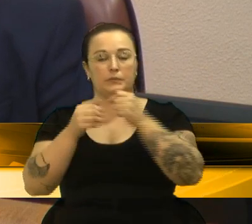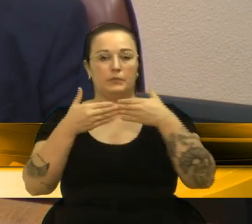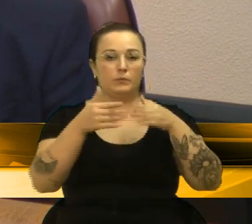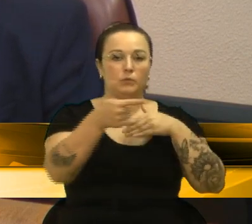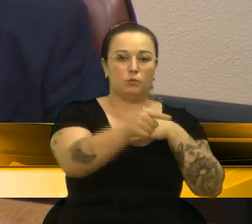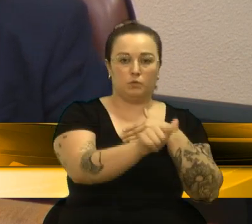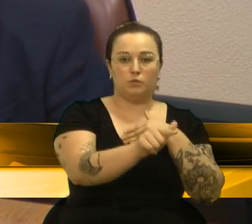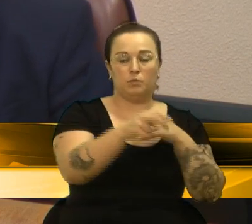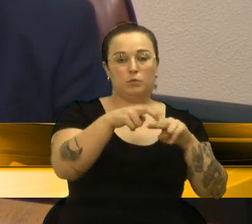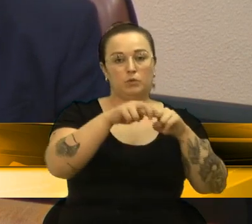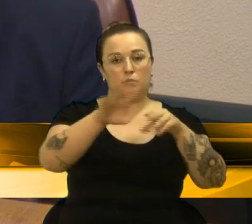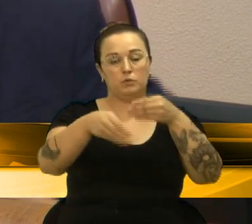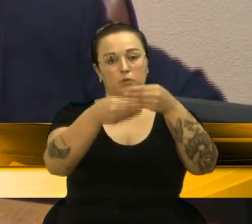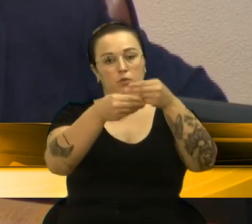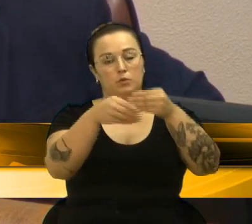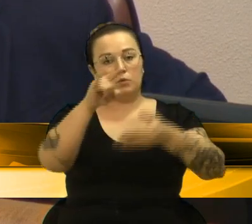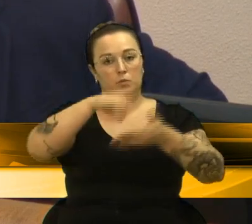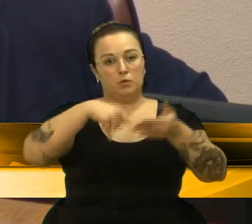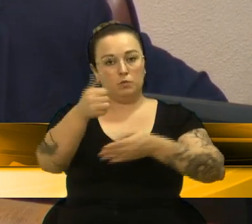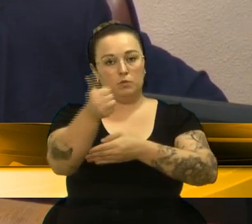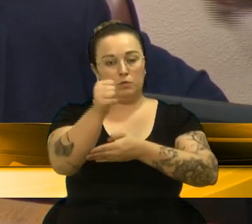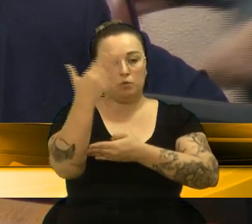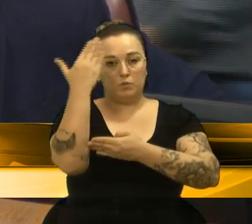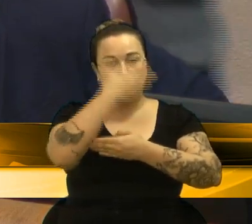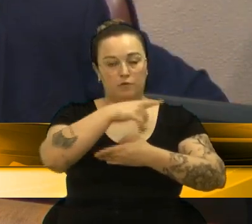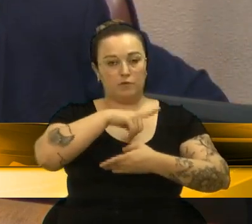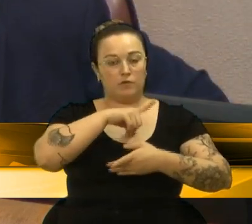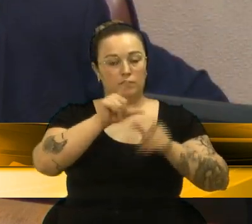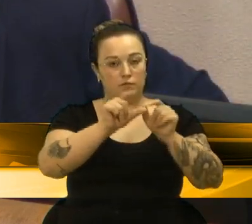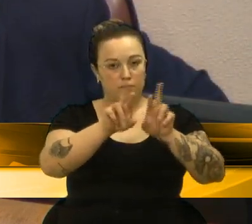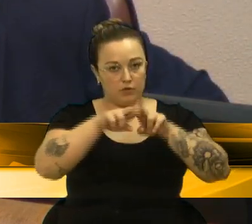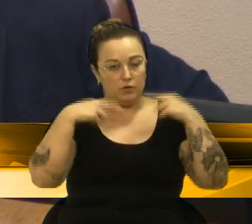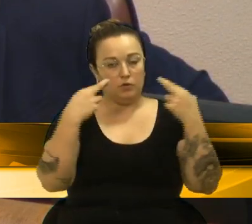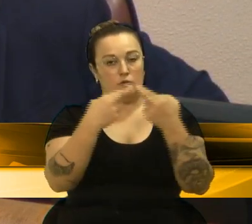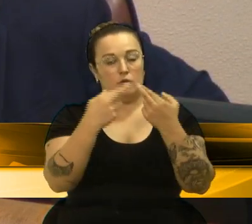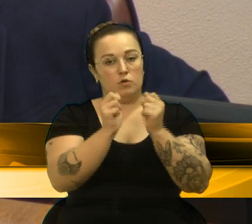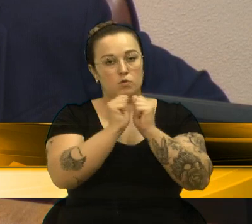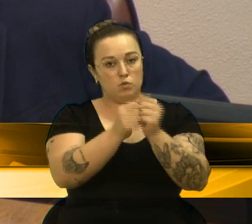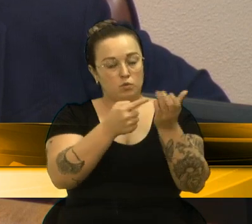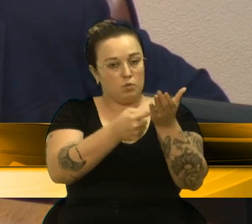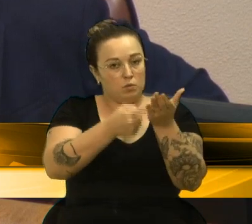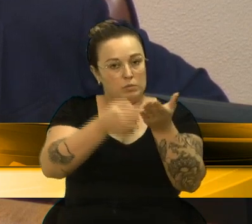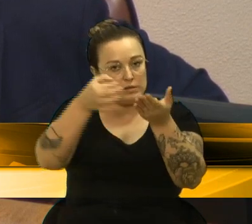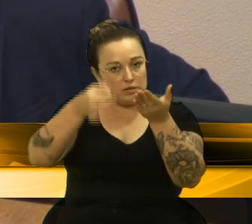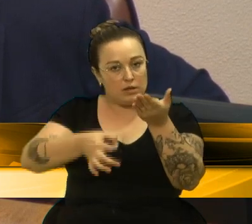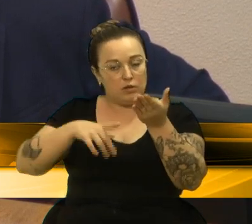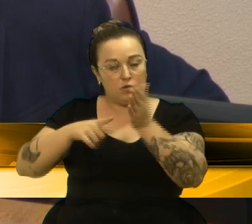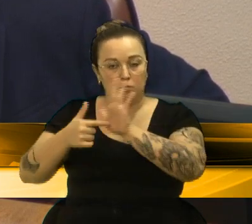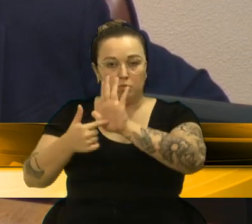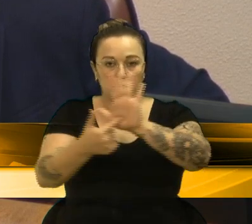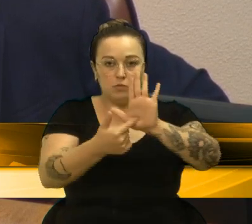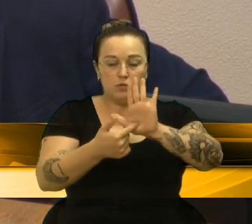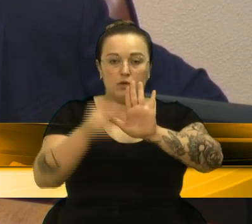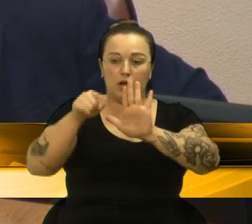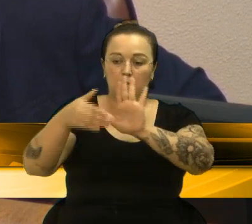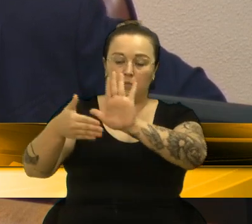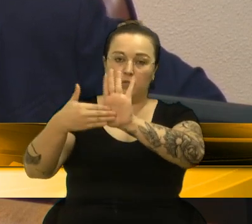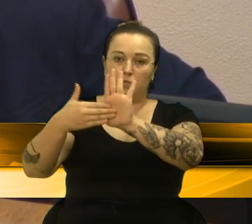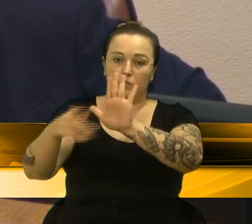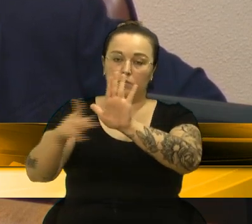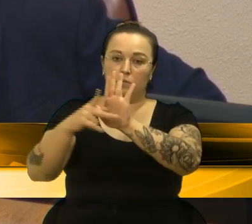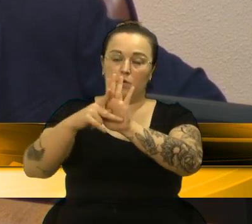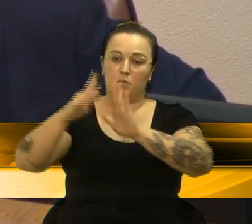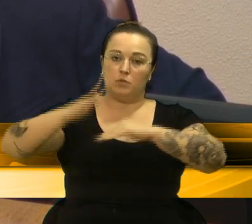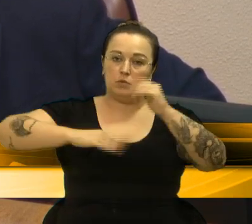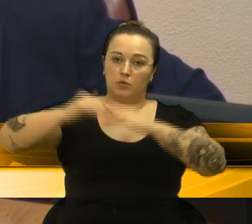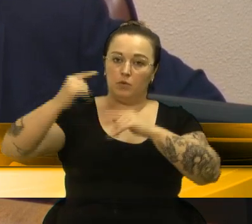Anexamos o documento 11, o qual comprova a realização da reunião extraordinária do CMS, onde cumprimos o nosso dever de apresentar ao CMS a proposta da reforma e fechamento